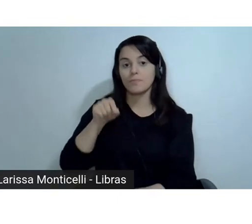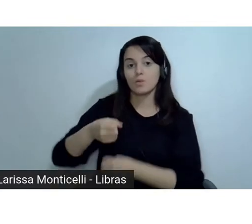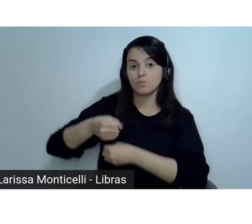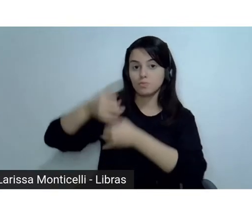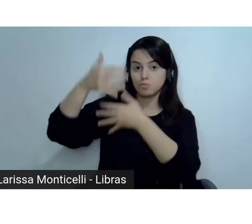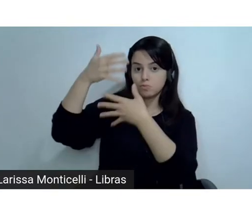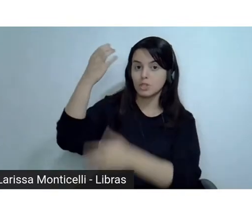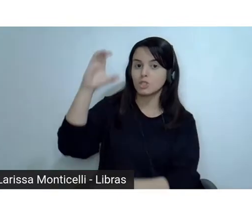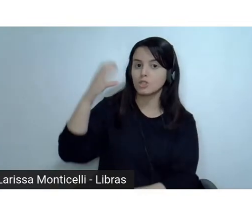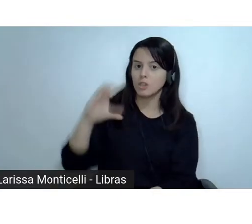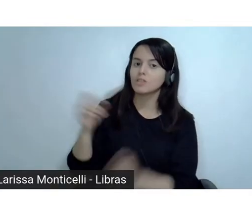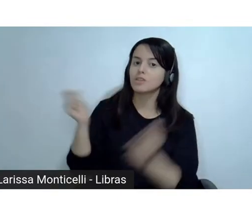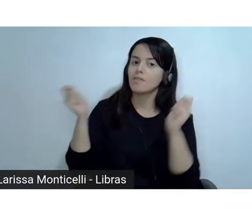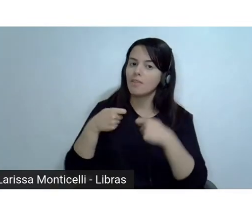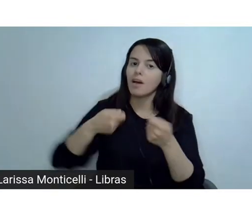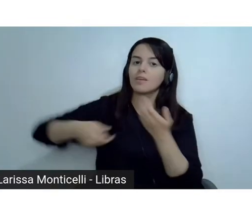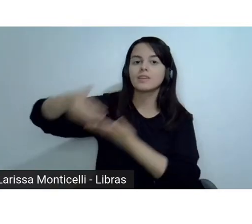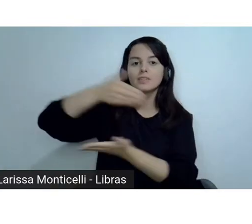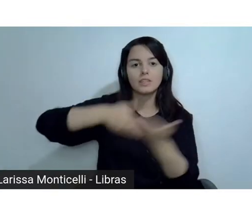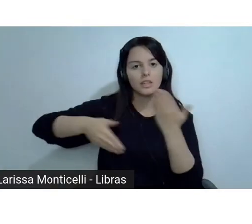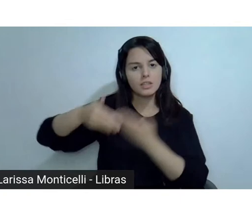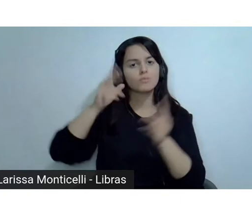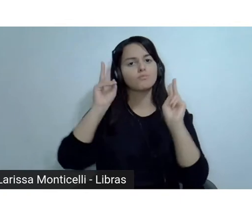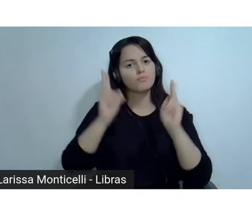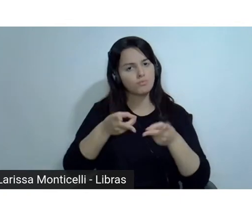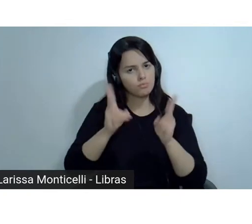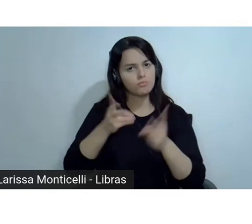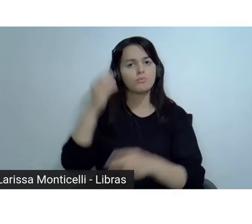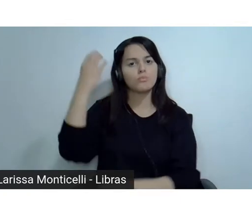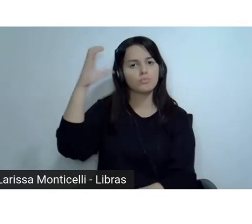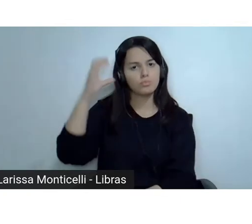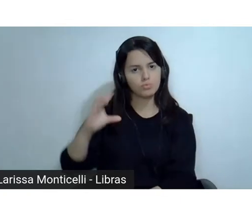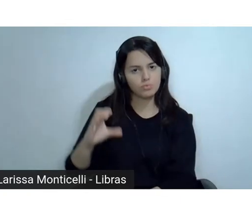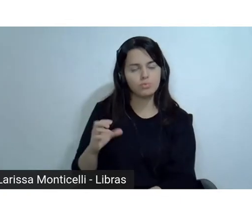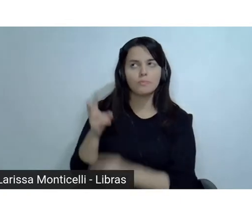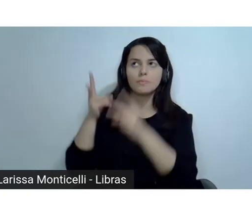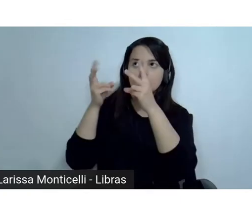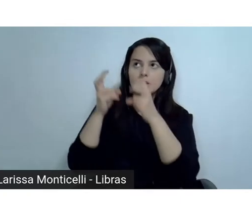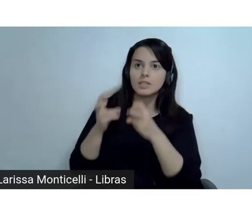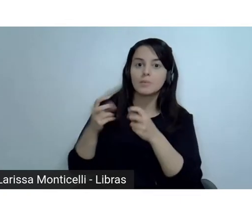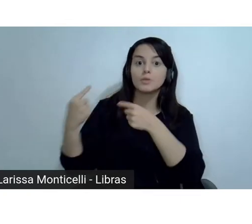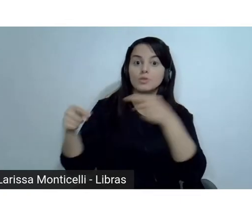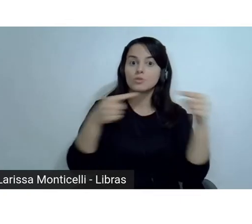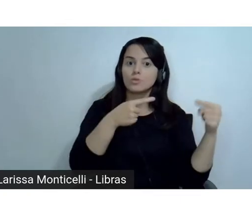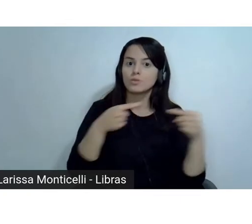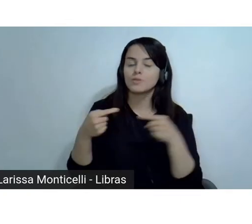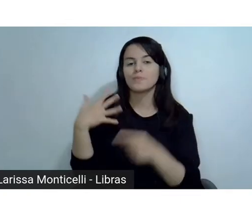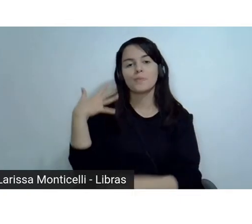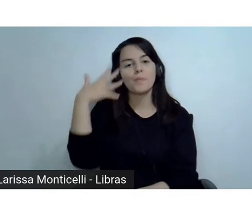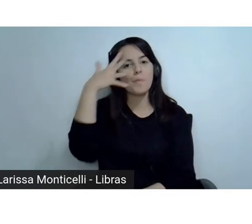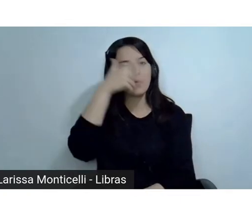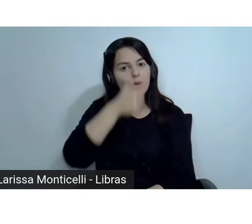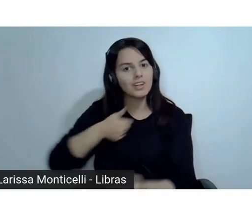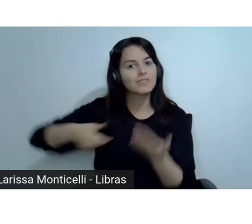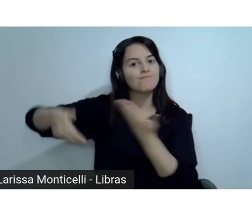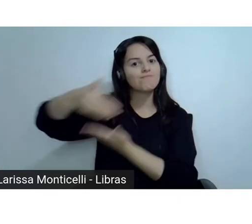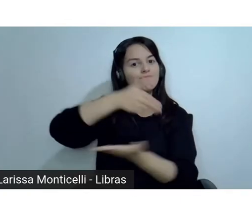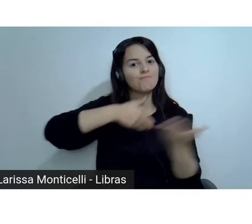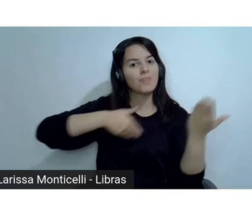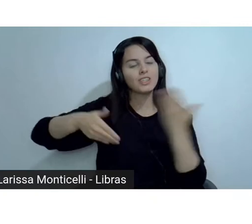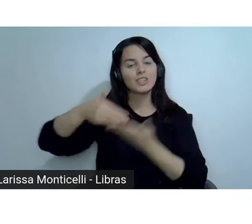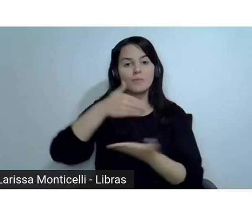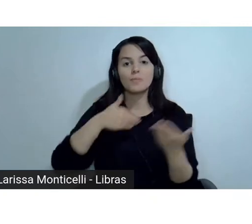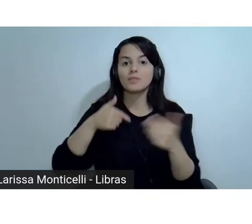utilizando. A gente percebe uma discussão muito bonita no compartilhamento que vocês estão fazendo do seu